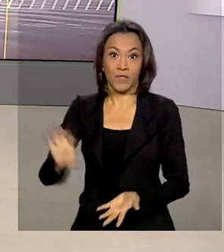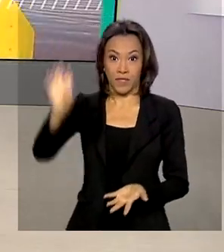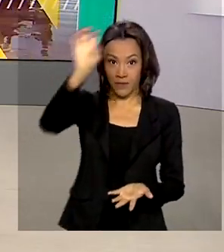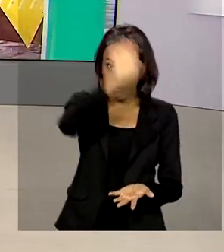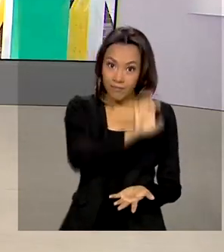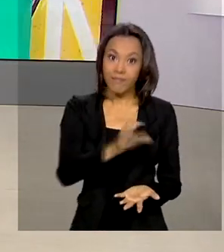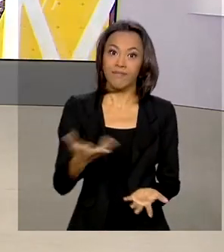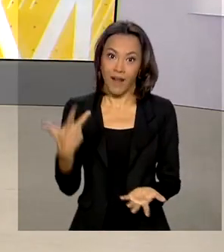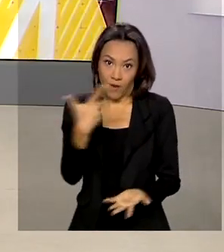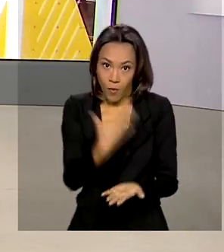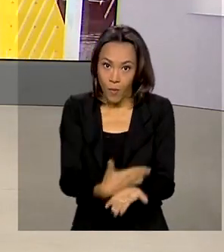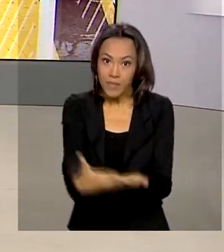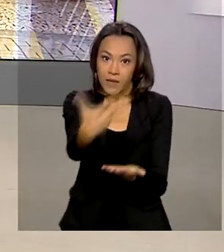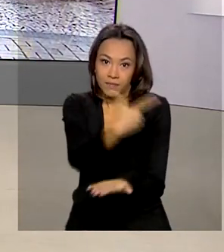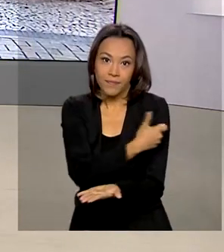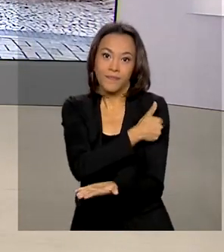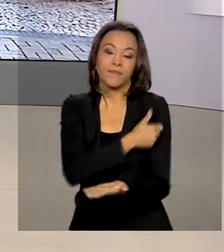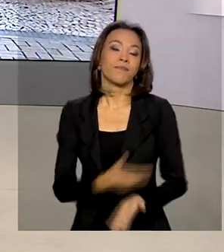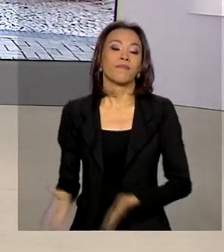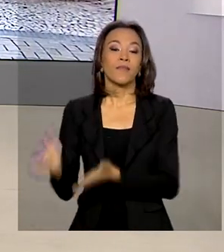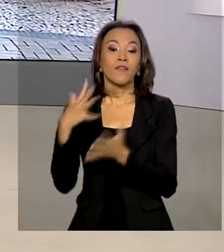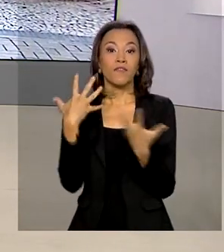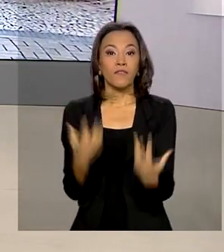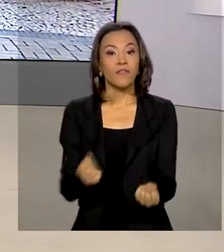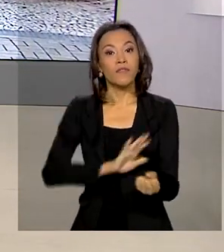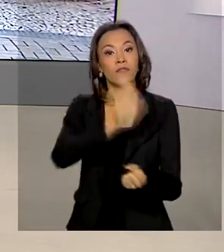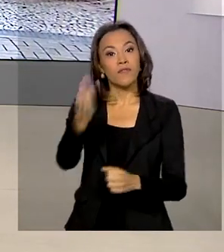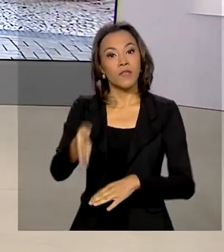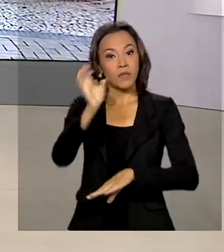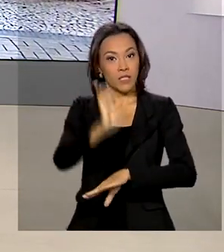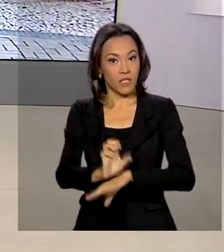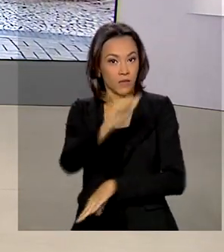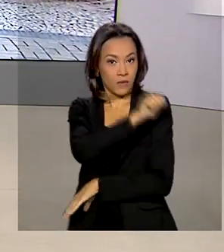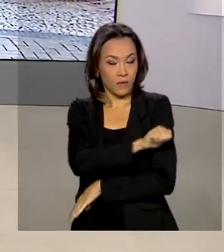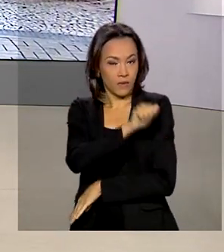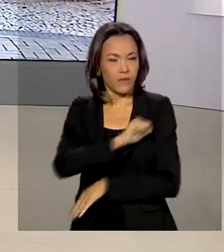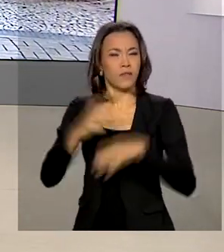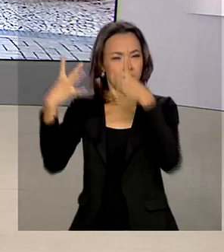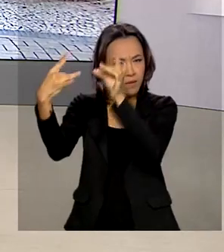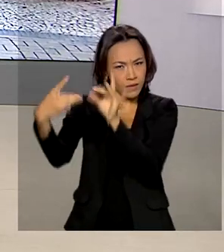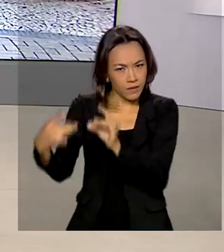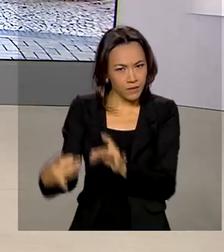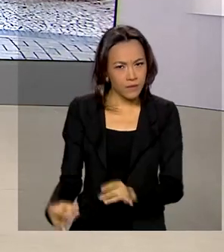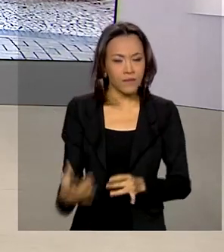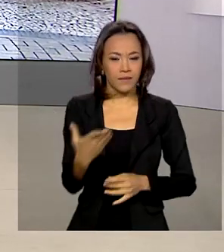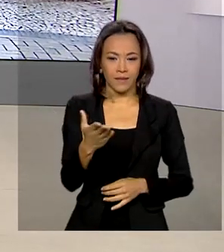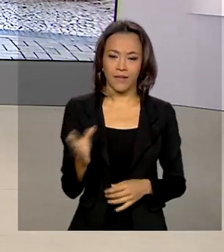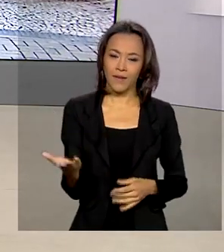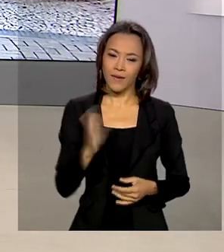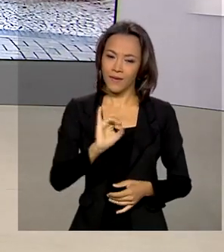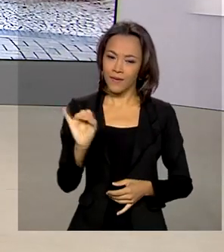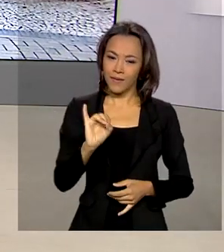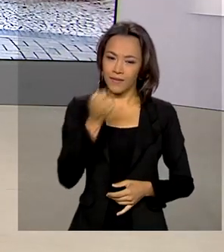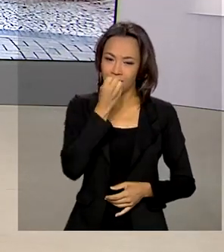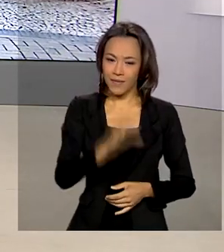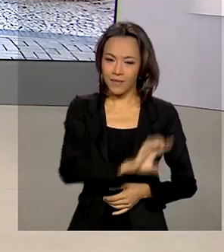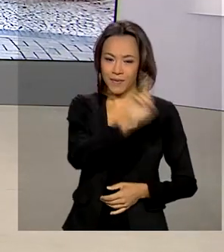A gente vai agora ao Rio de Janeiro conversar com a repórter Alessandra Lago. Ela traz ao vivo os detalhes para a gente. Oi Alessandra, bom dia.